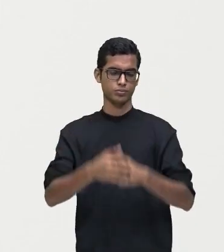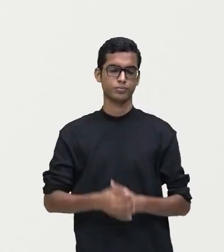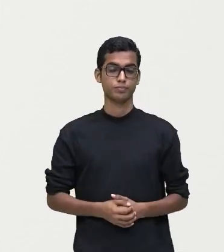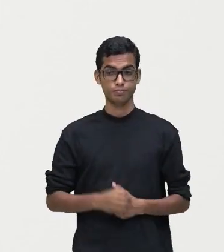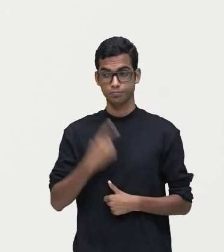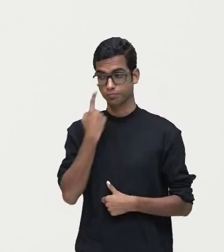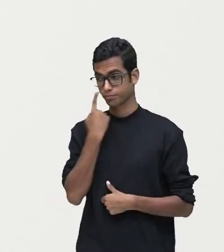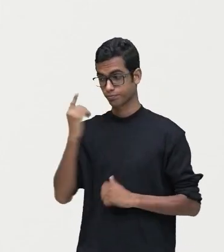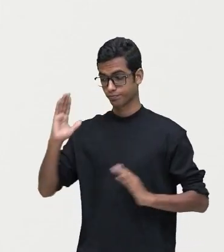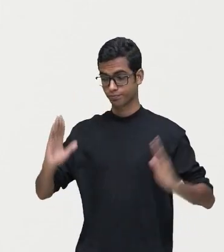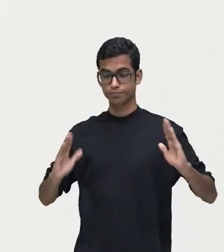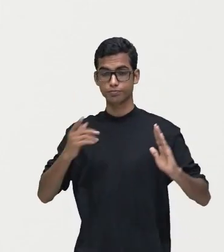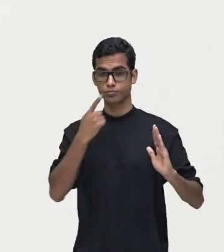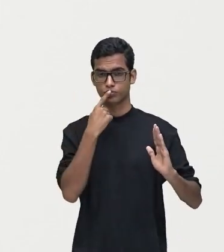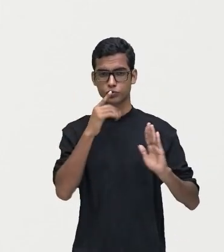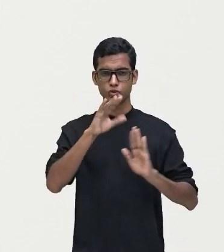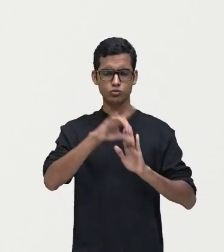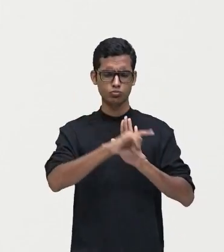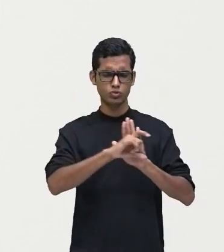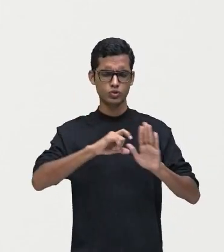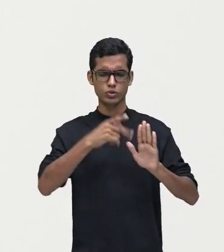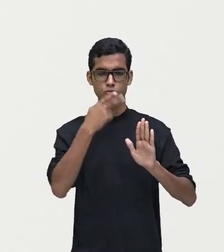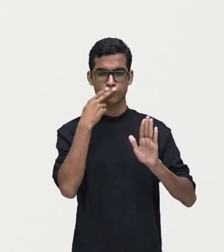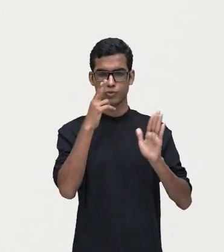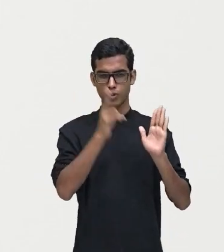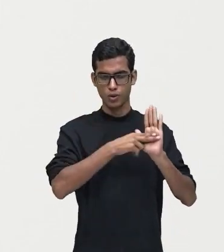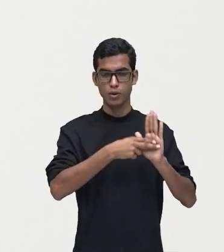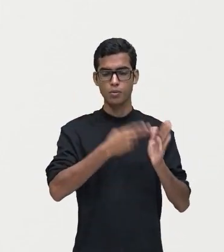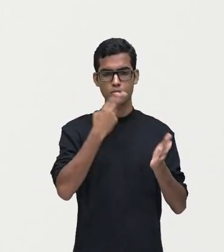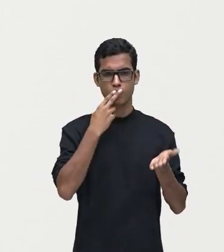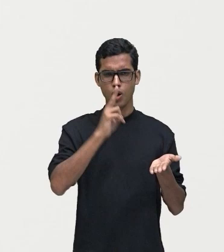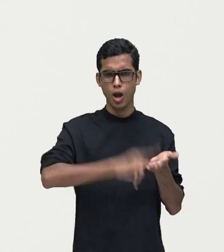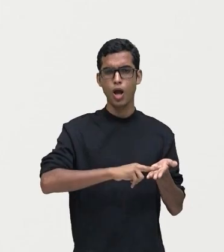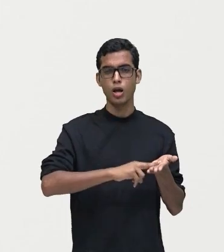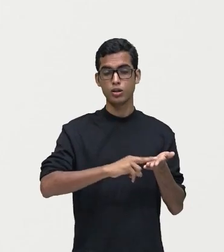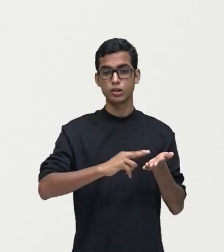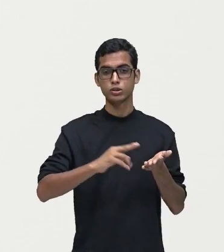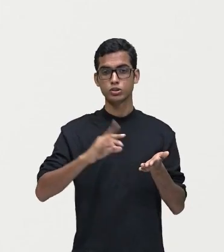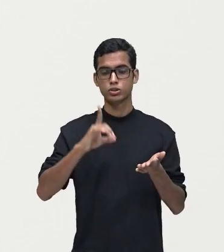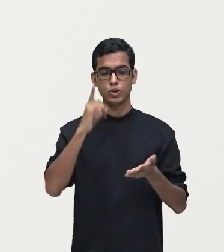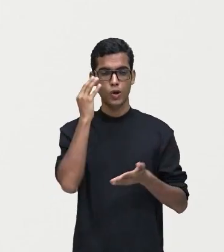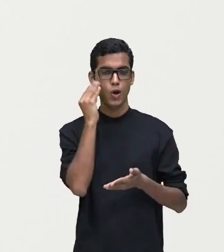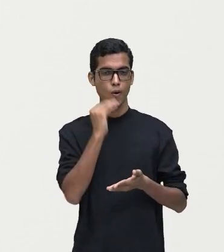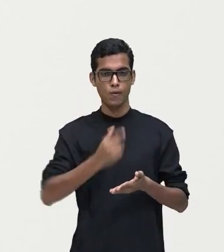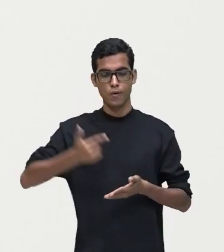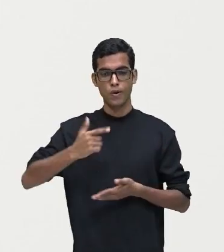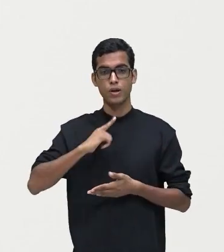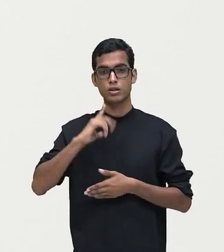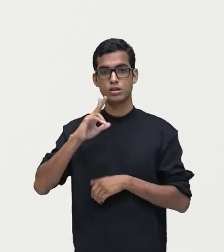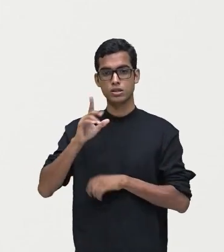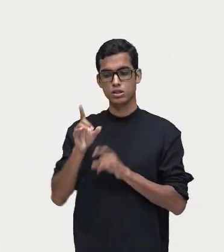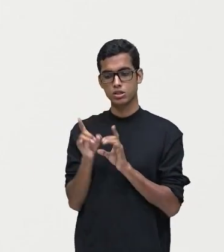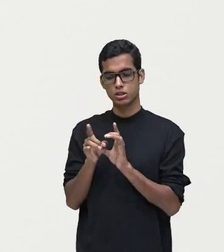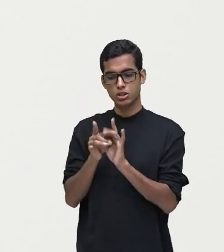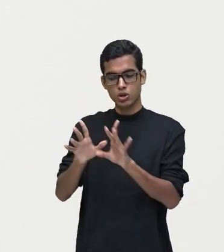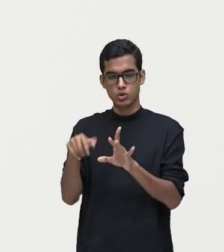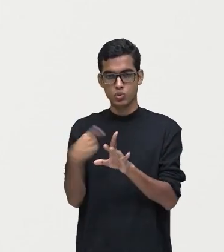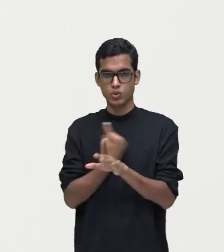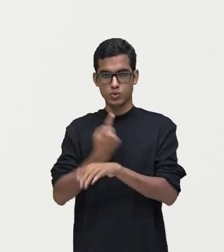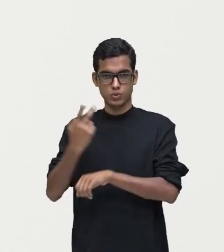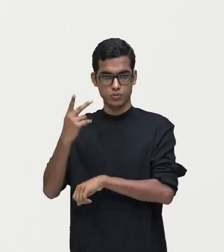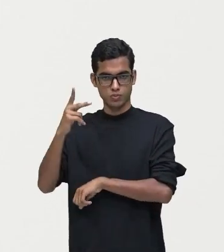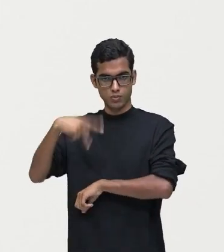é um trecho da carta de Dom Pedro II aos brasileiros, exatamente no período em que ele deixou o nosso país e foi para a Europa.